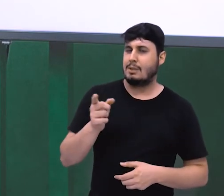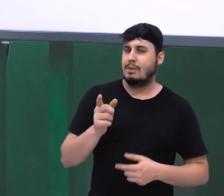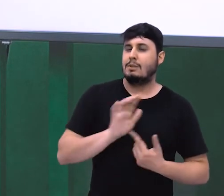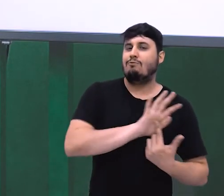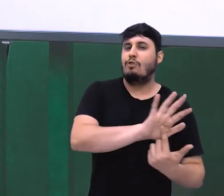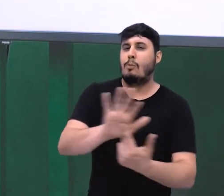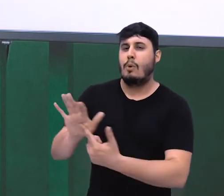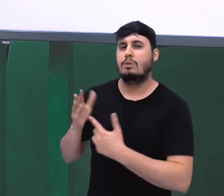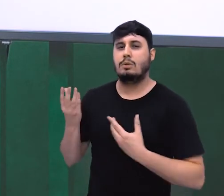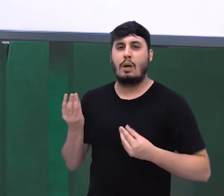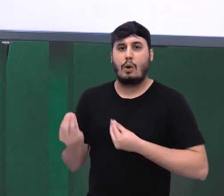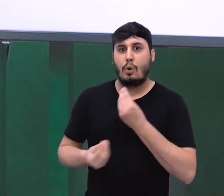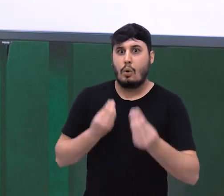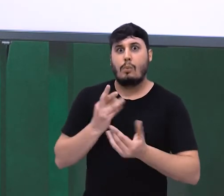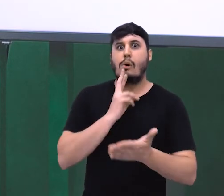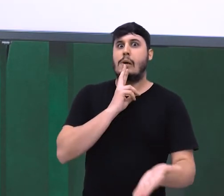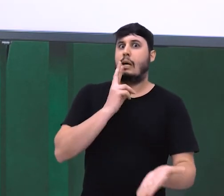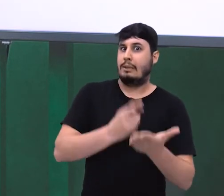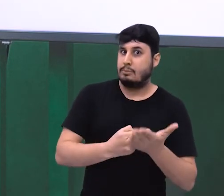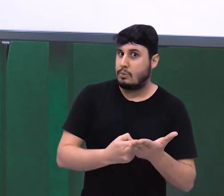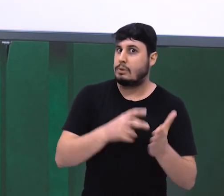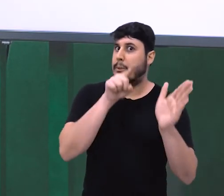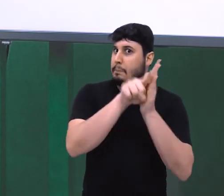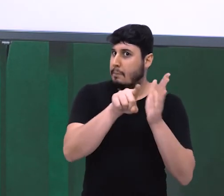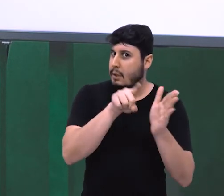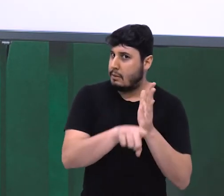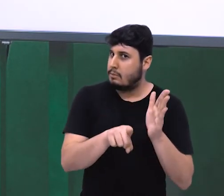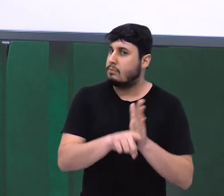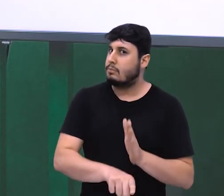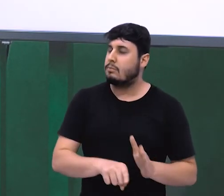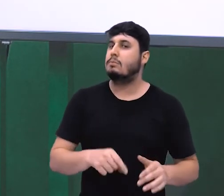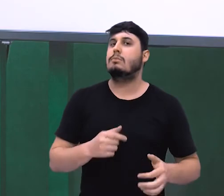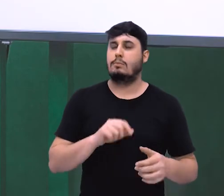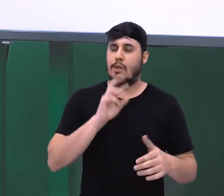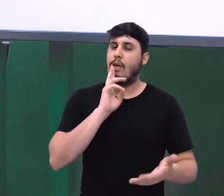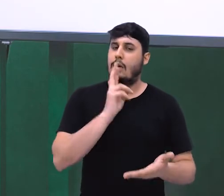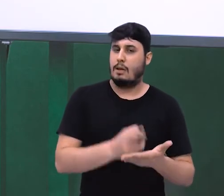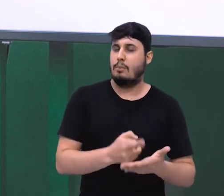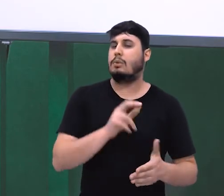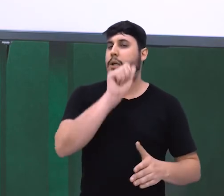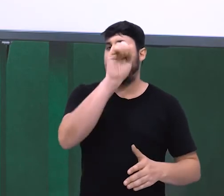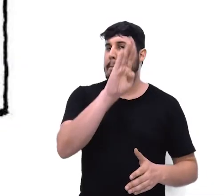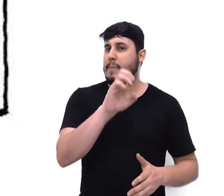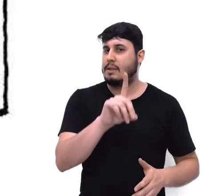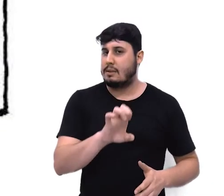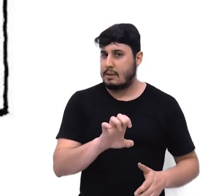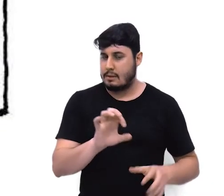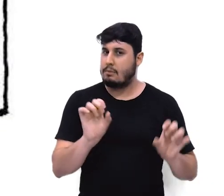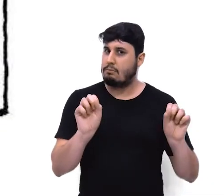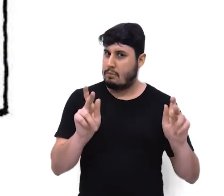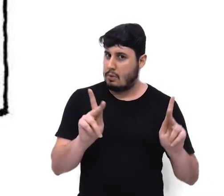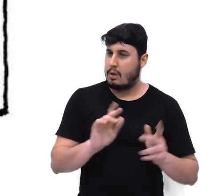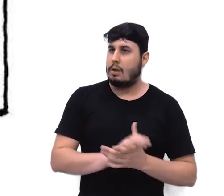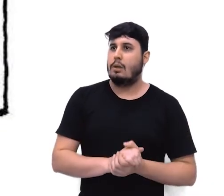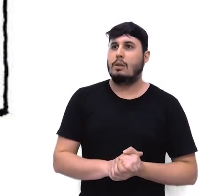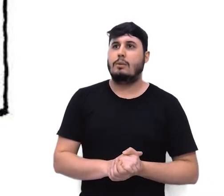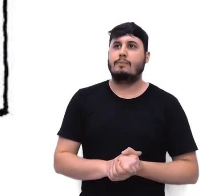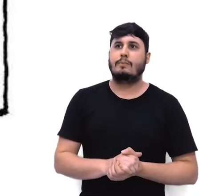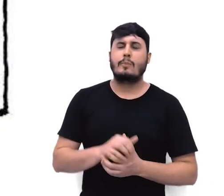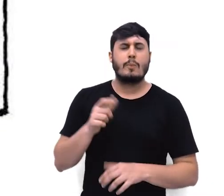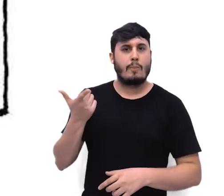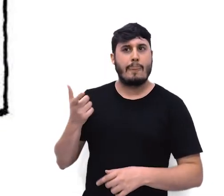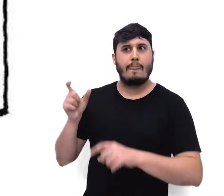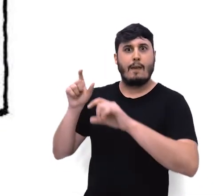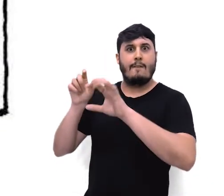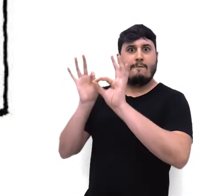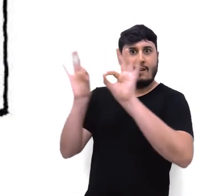das questões. Agora sim, a gente volta para responder aquela primeira questão. A preguiça é a mãe de todos os vícios.